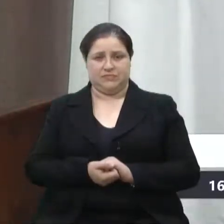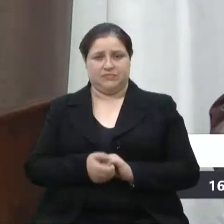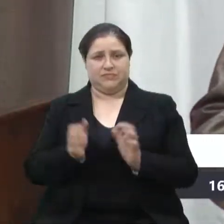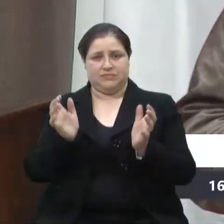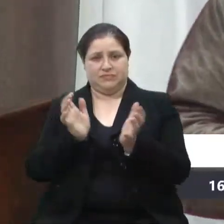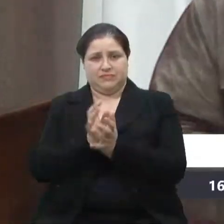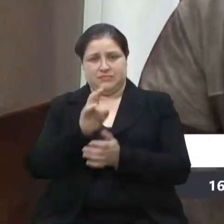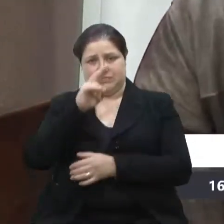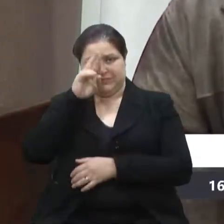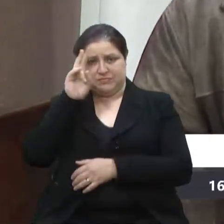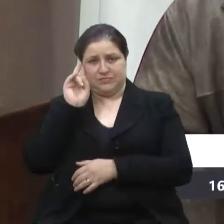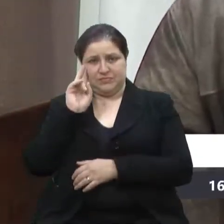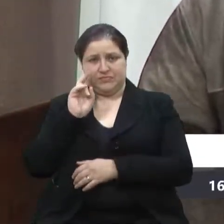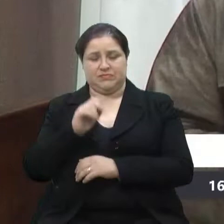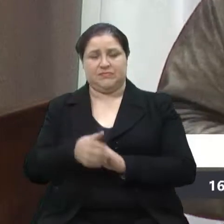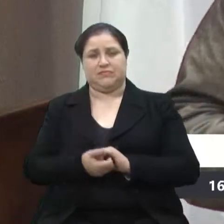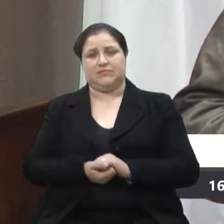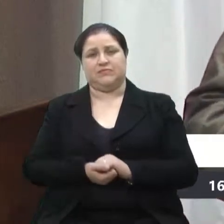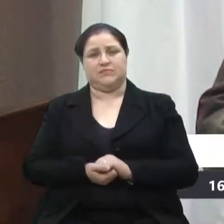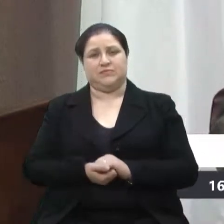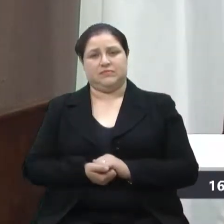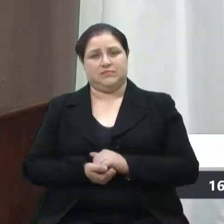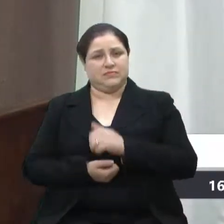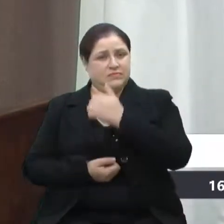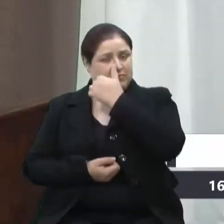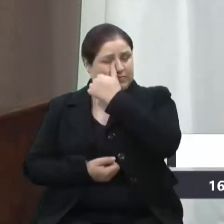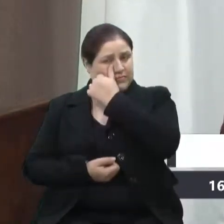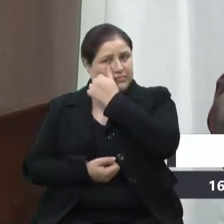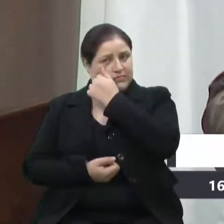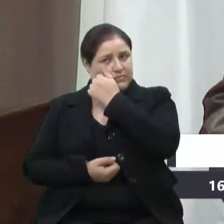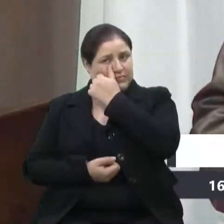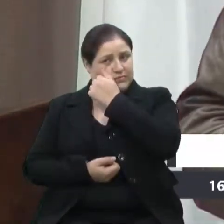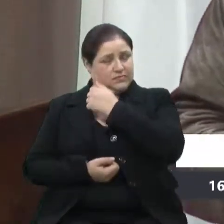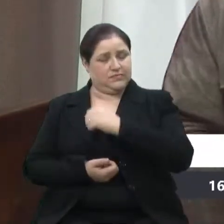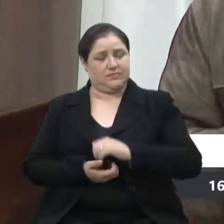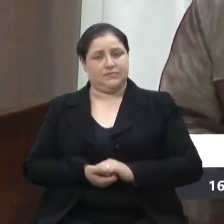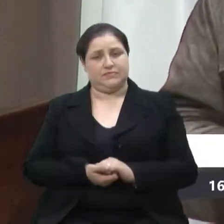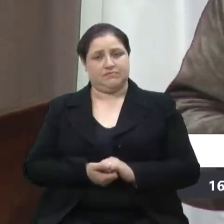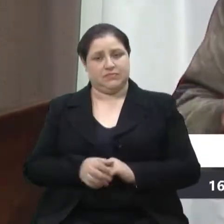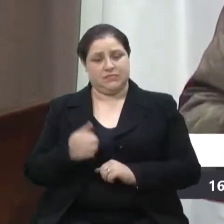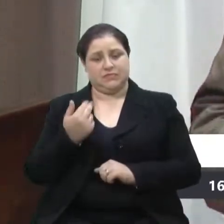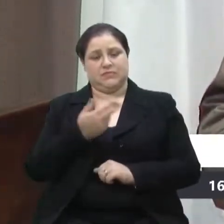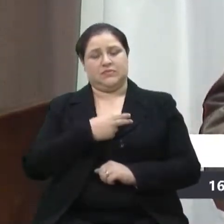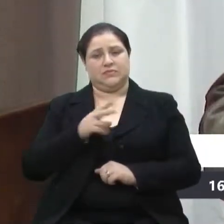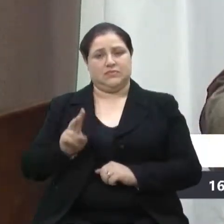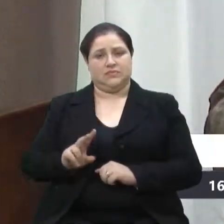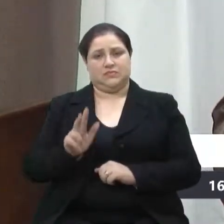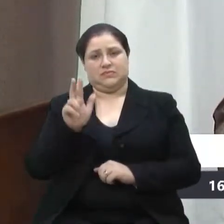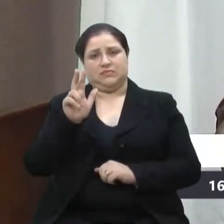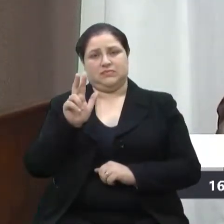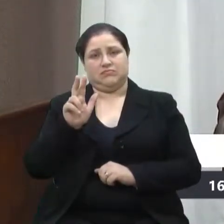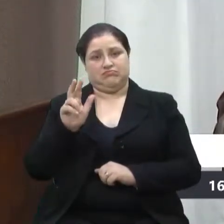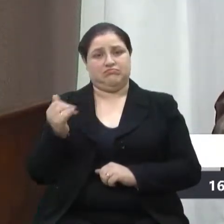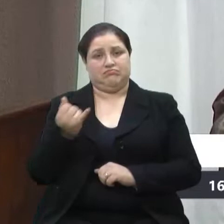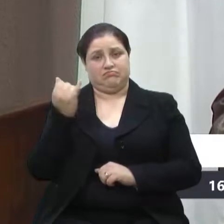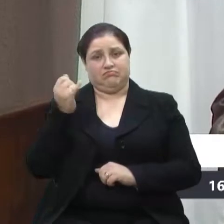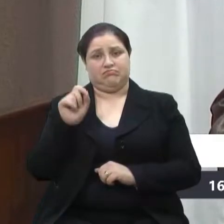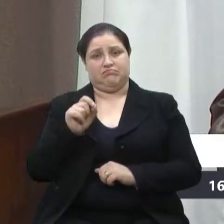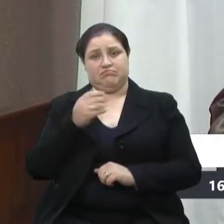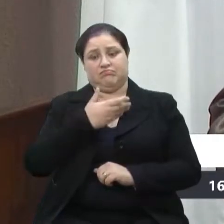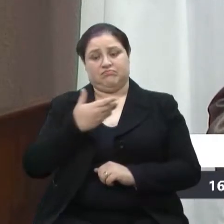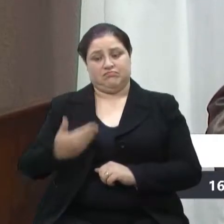Velocino Eze, é importante que nós valorizamos aquilo que está indo bem no governo